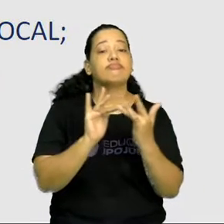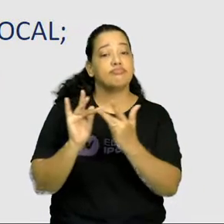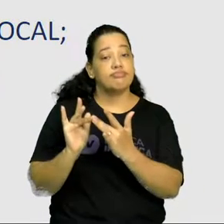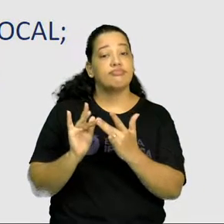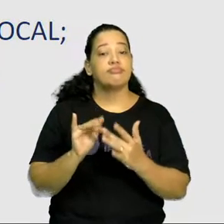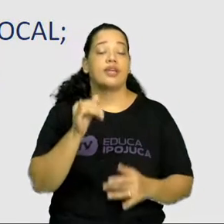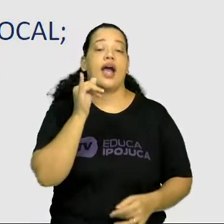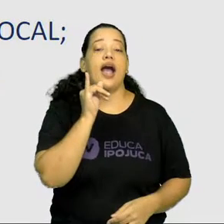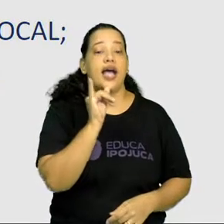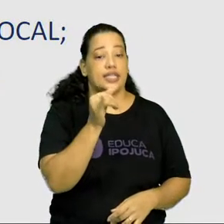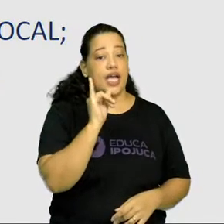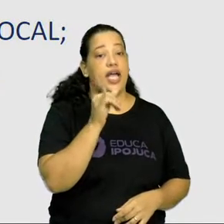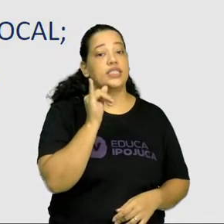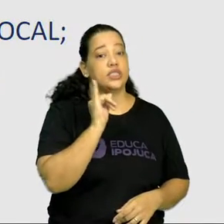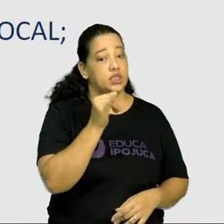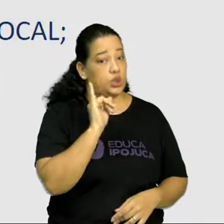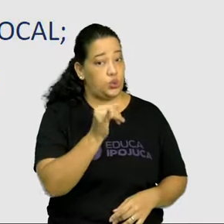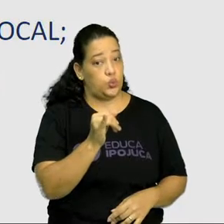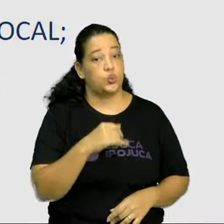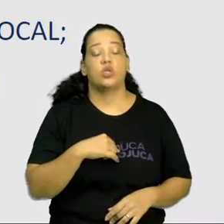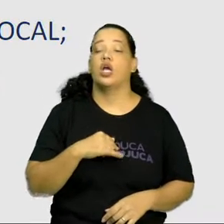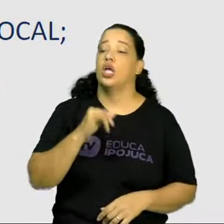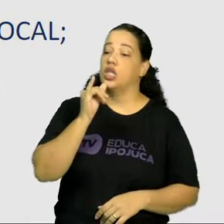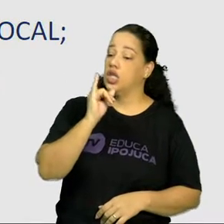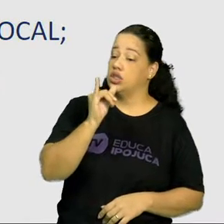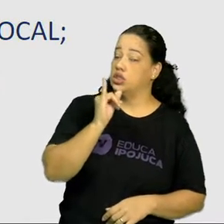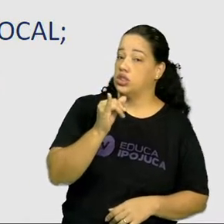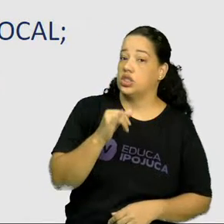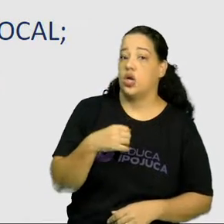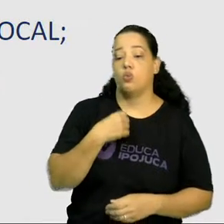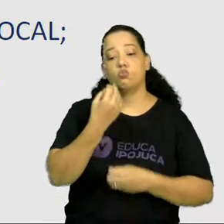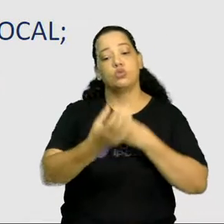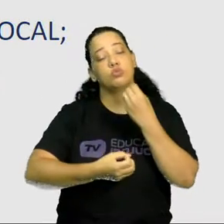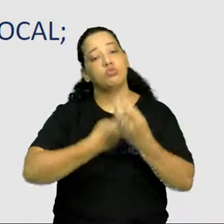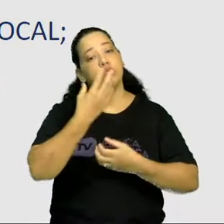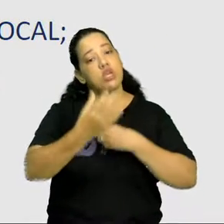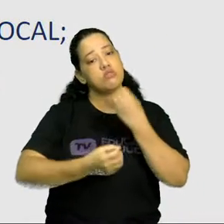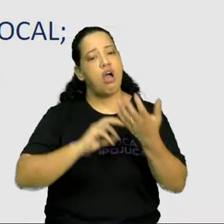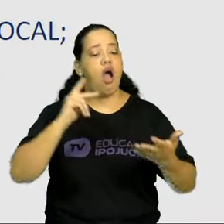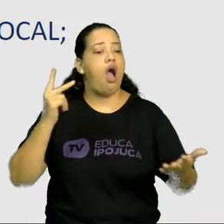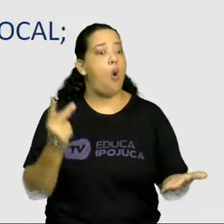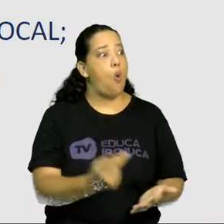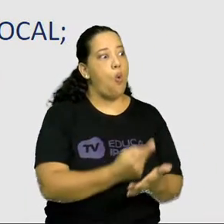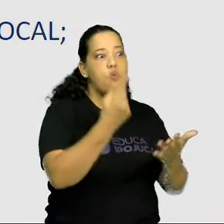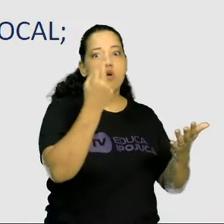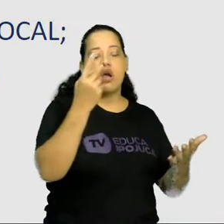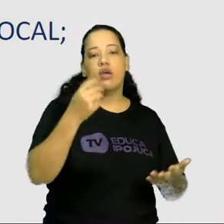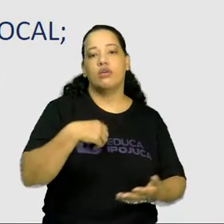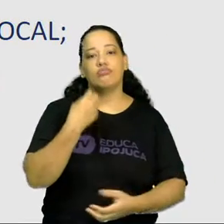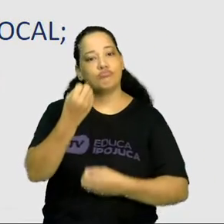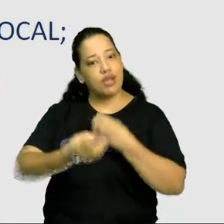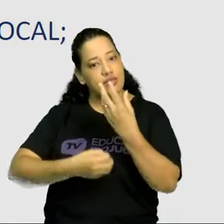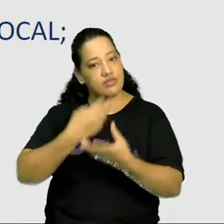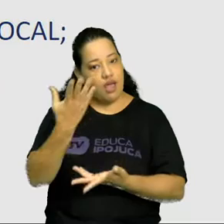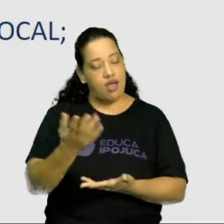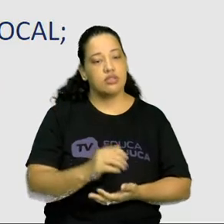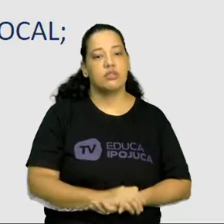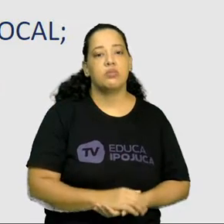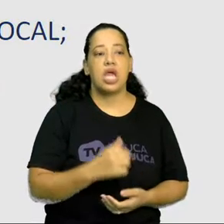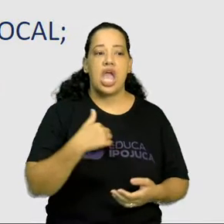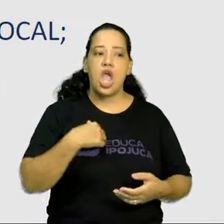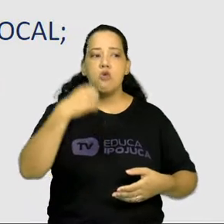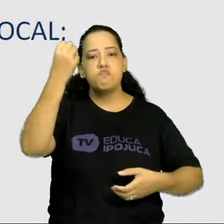narração, que faz com que você venha a expressar acontecimentos. A descrição, que